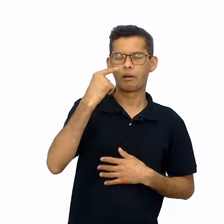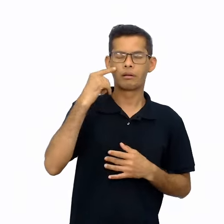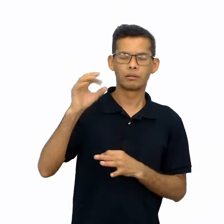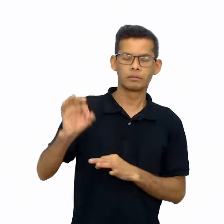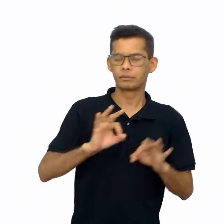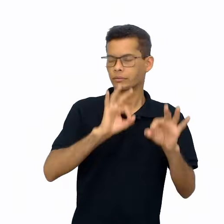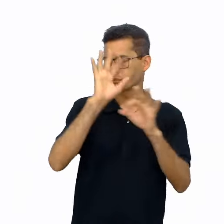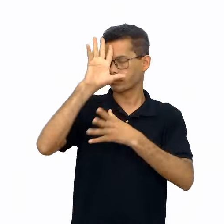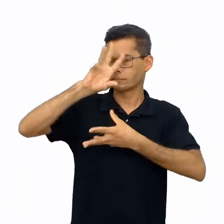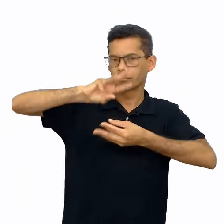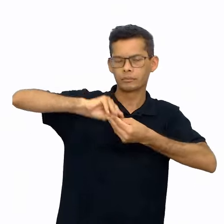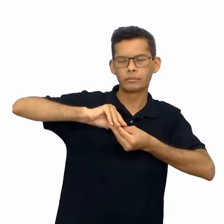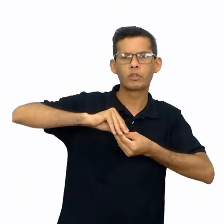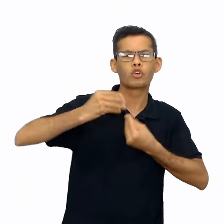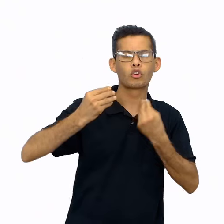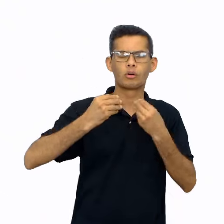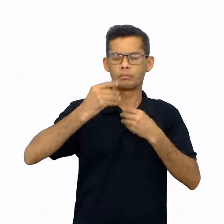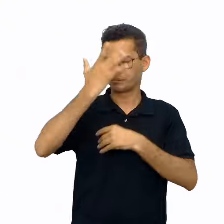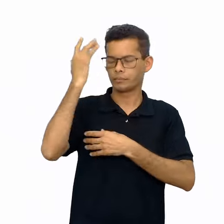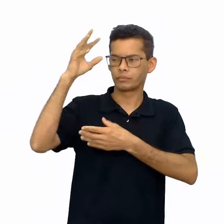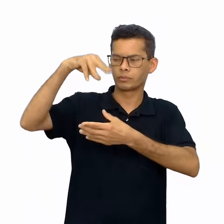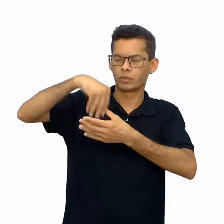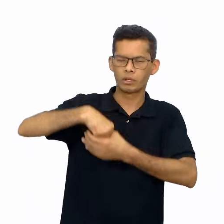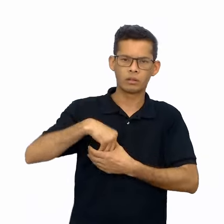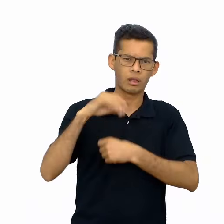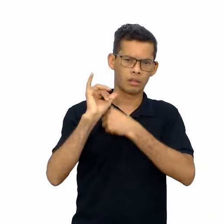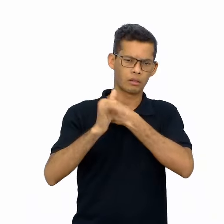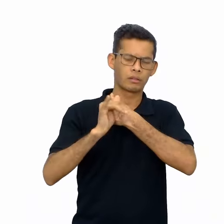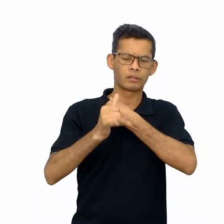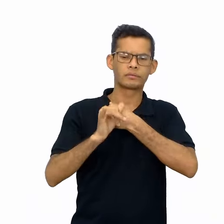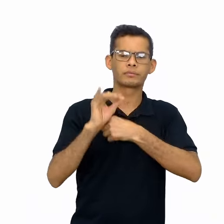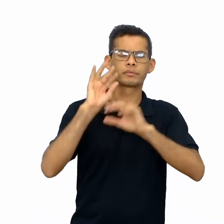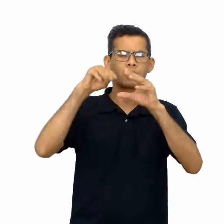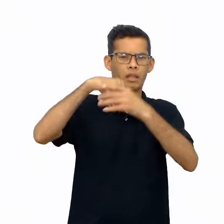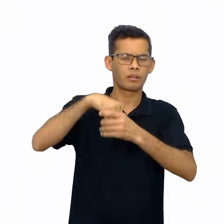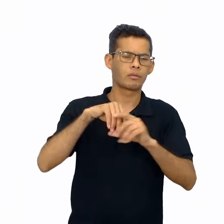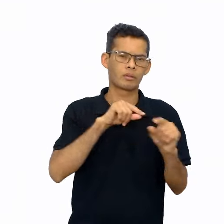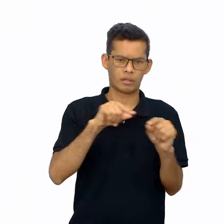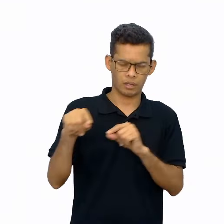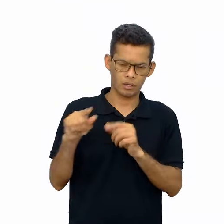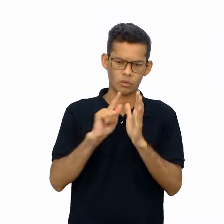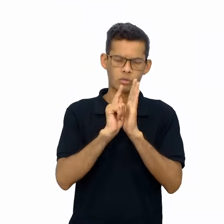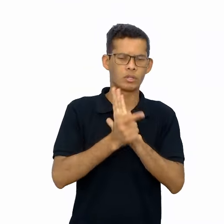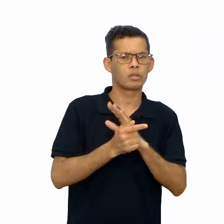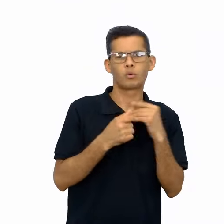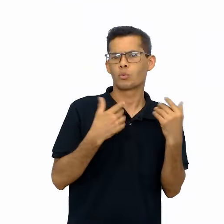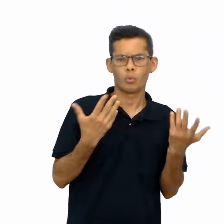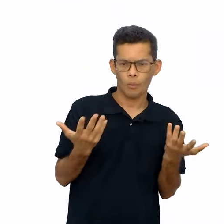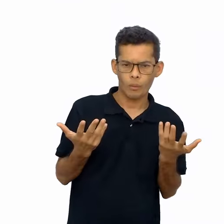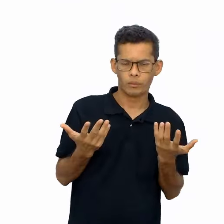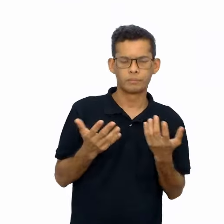o enredo, os tipos de personagens e de conflitos que caracterizam o gênero. Algumas atividades empatizarão a